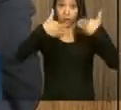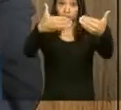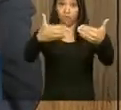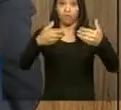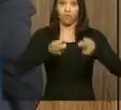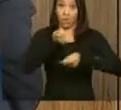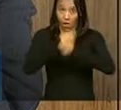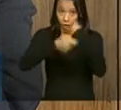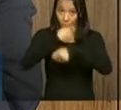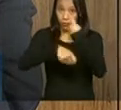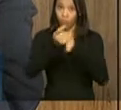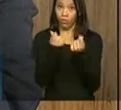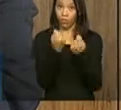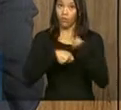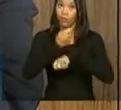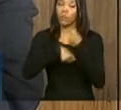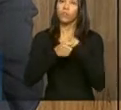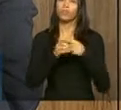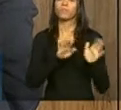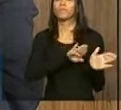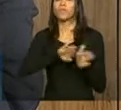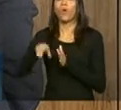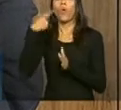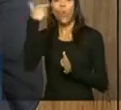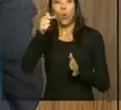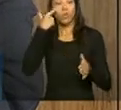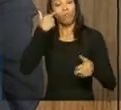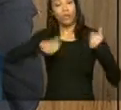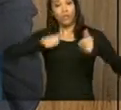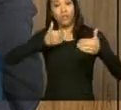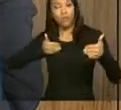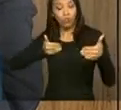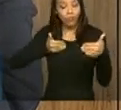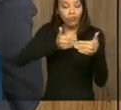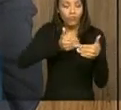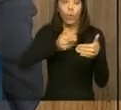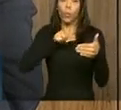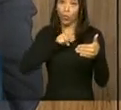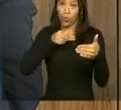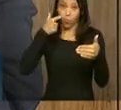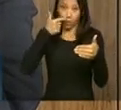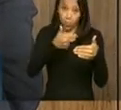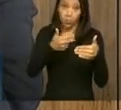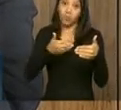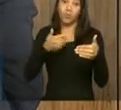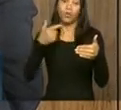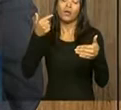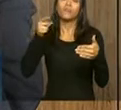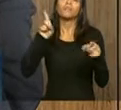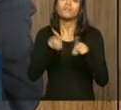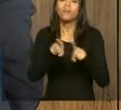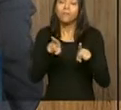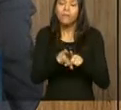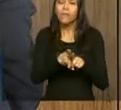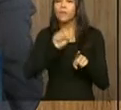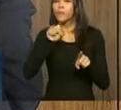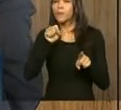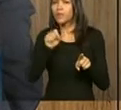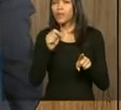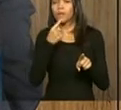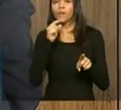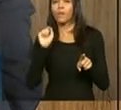questão também de mais curto prazo e olhar esse tema também pelo lado da demanda, recobrou alguma